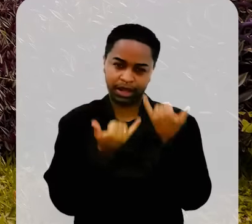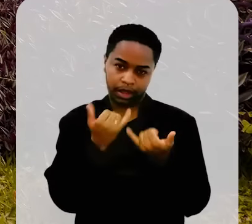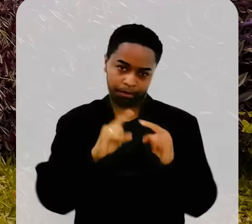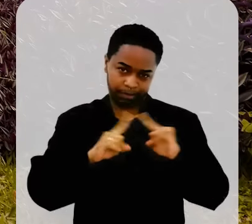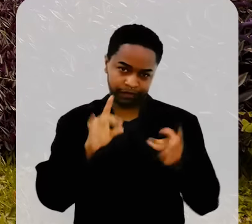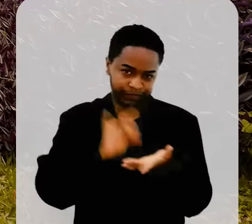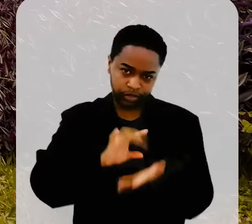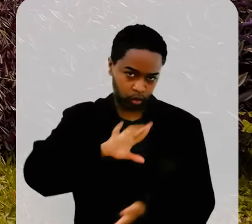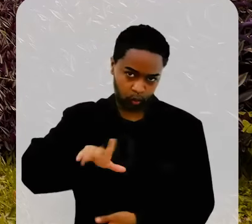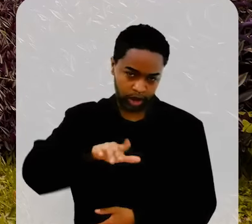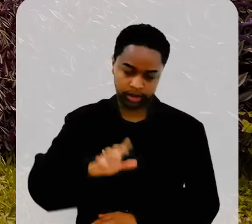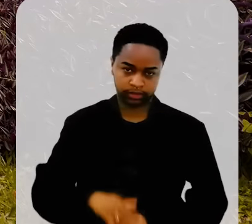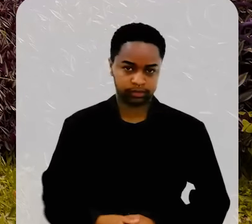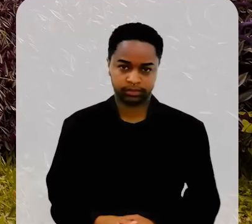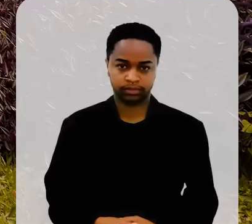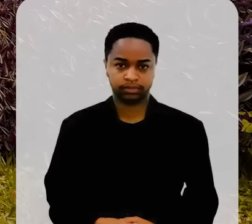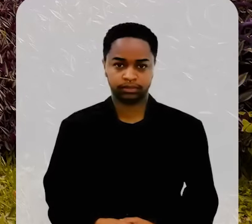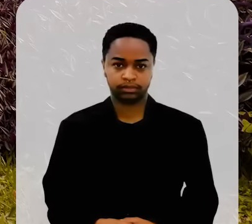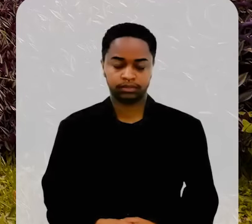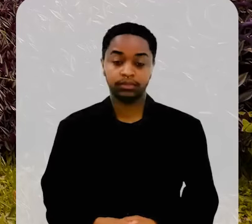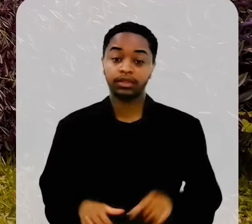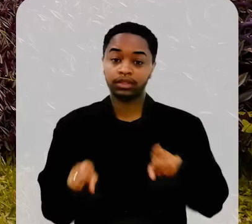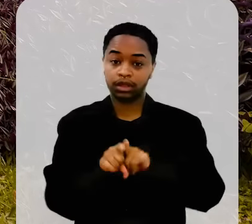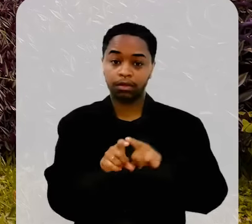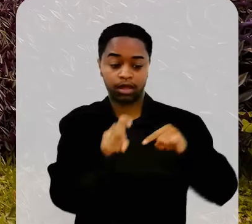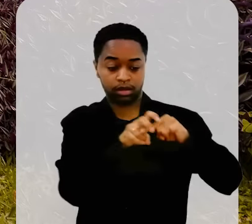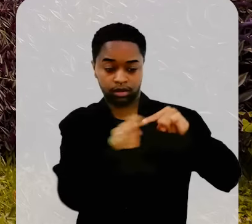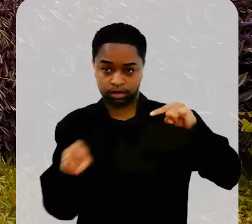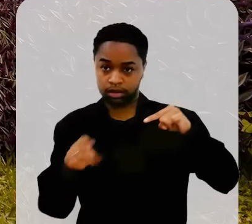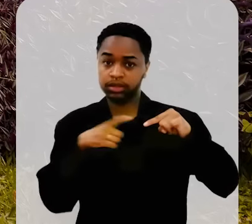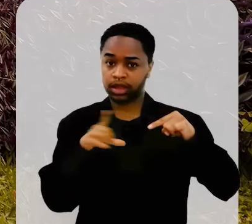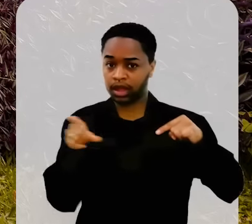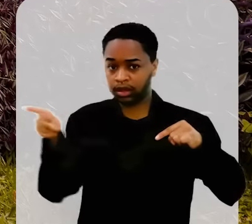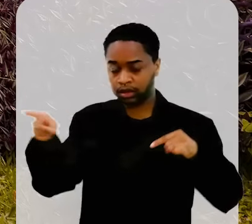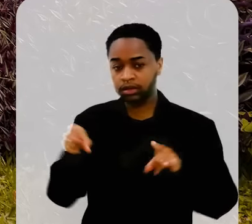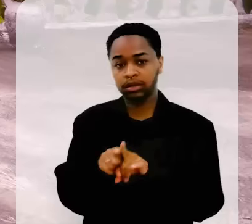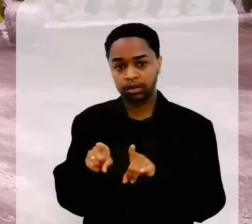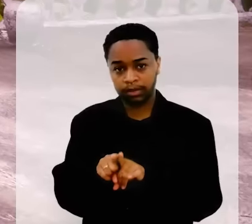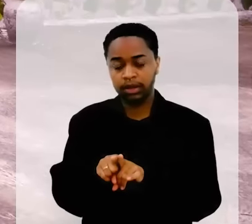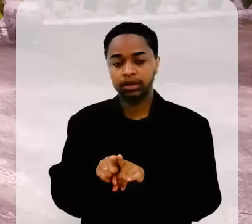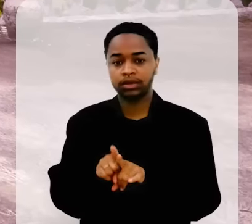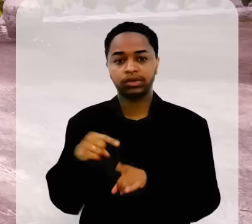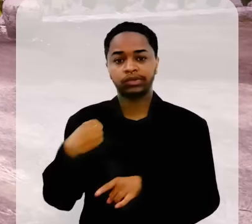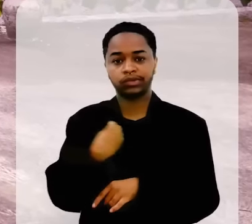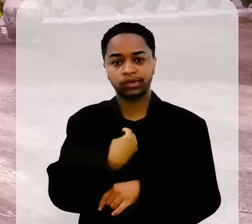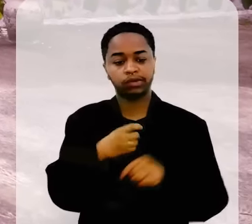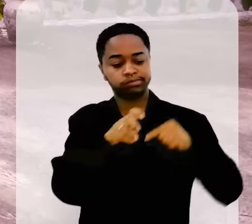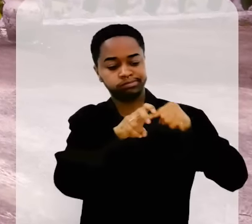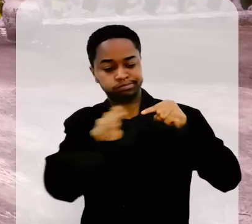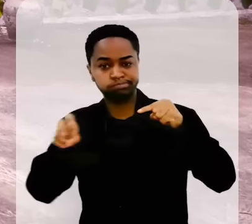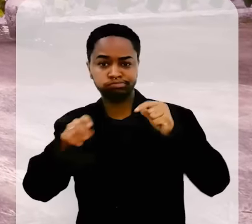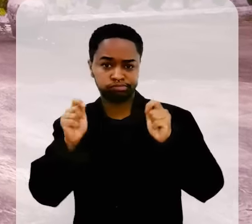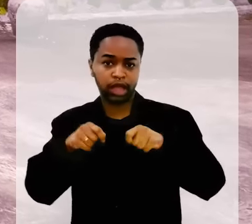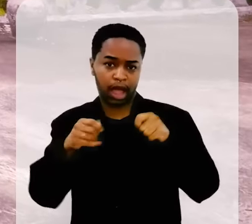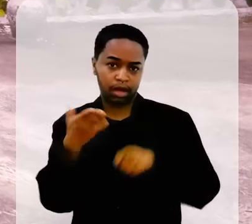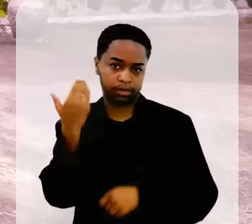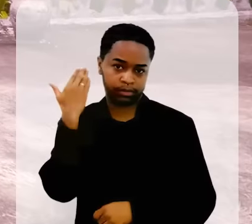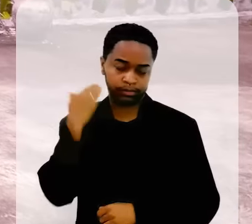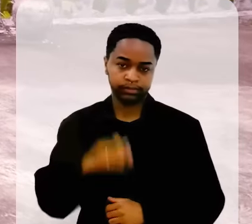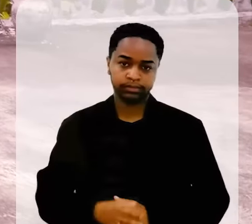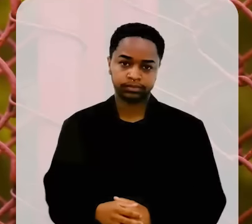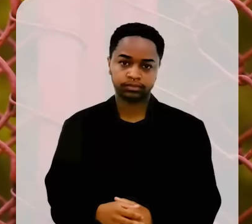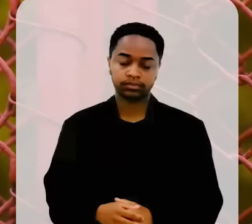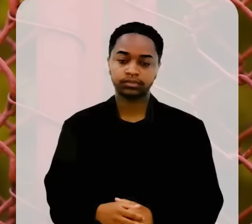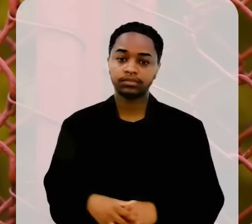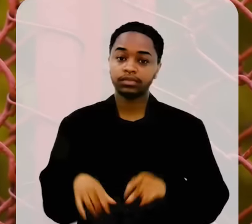parece até um brinquedo, mas não é. O bondinho que fica logo aqui ao lado, que a gente andava nele aqui,